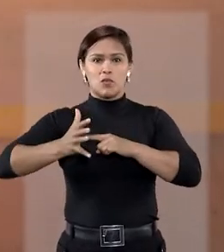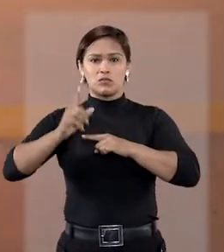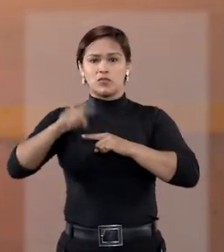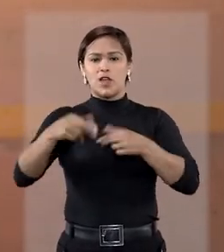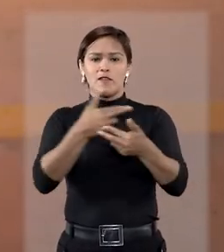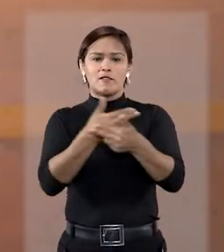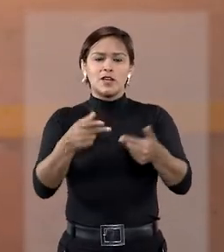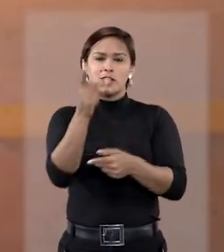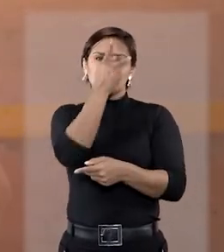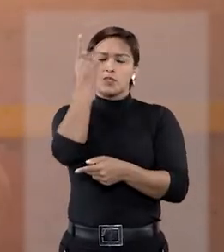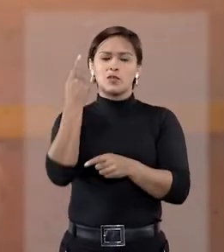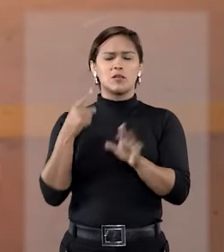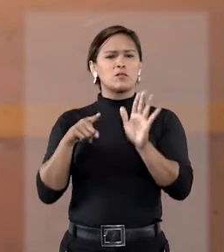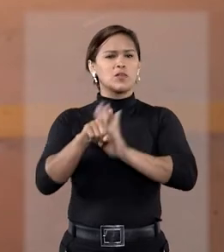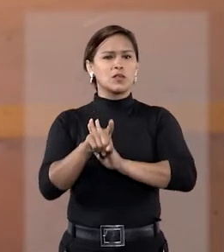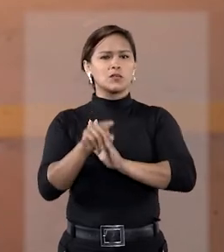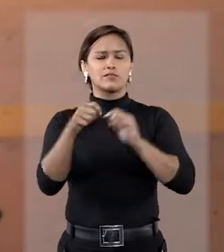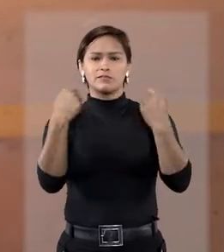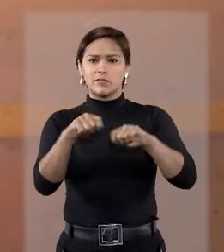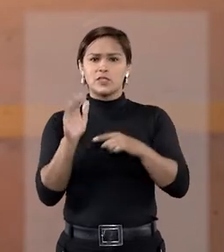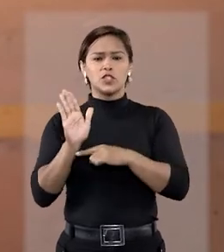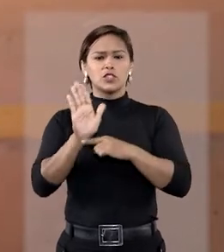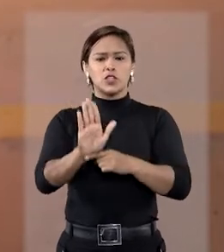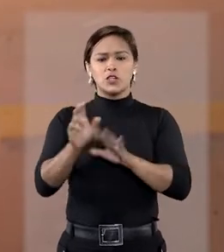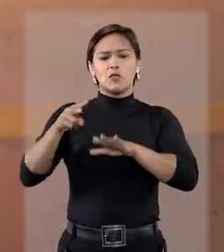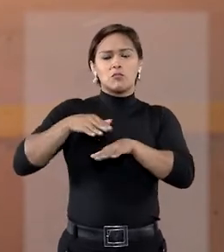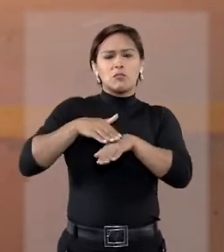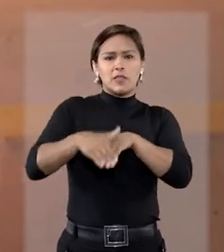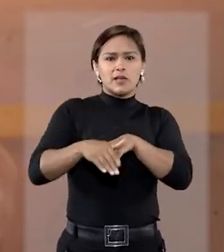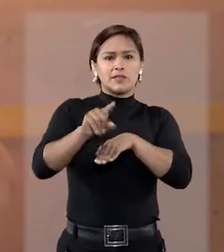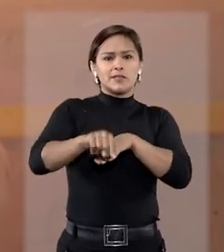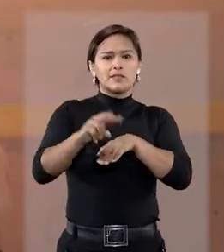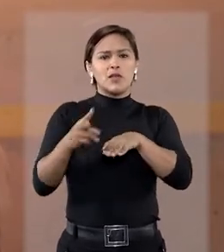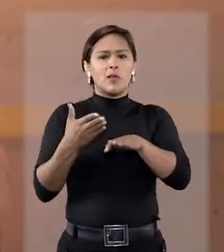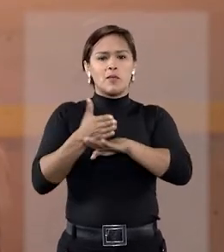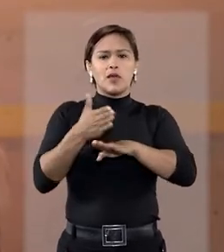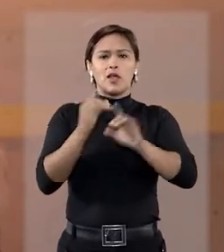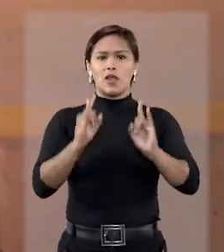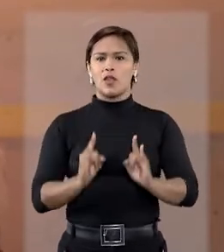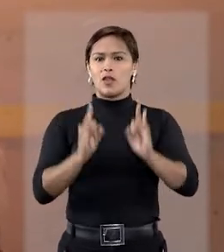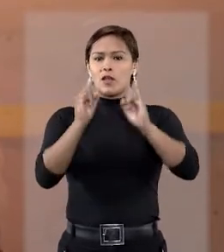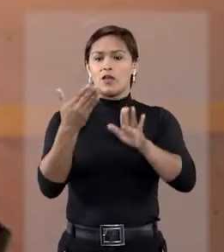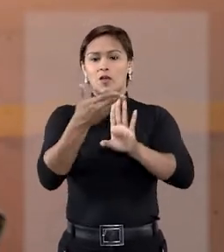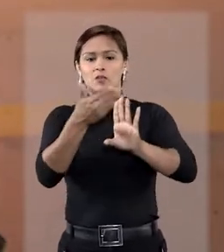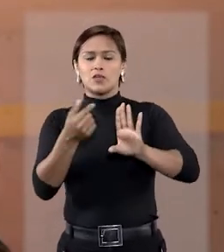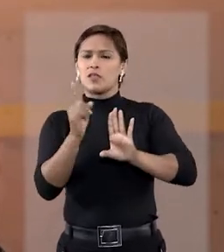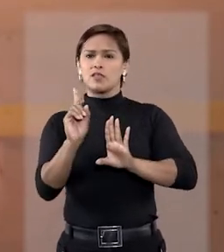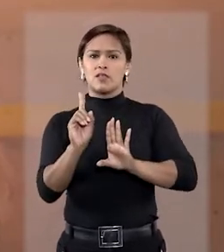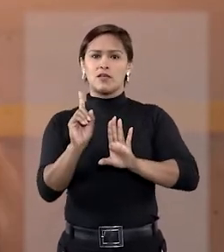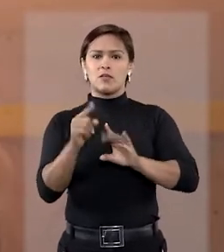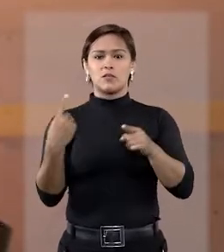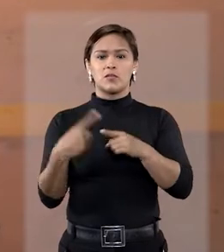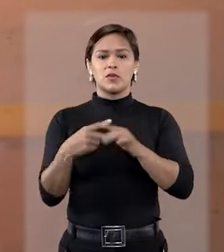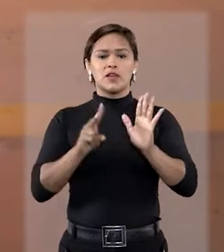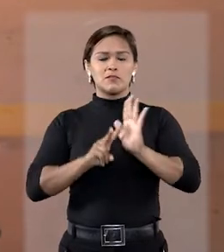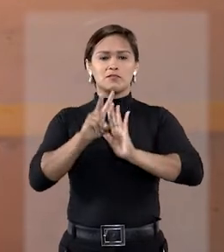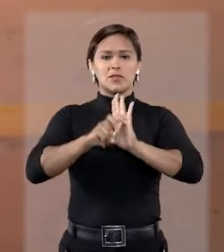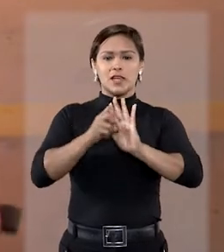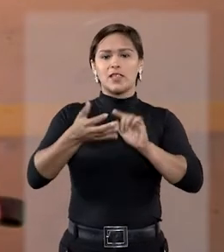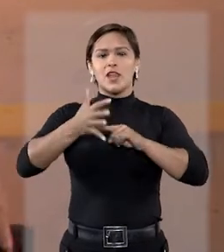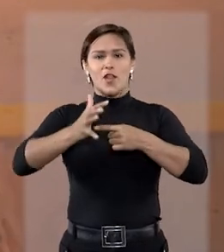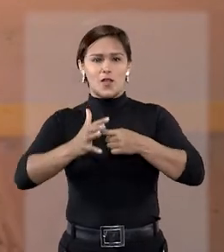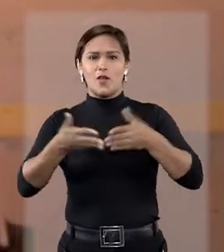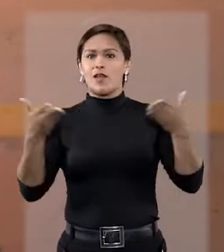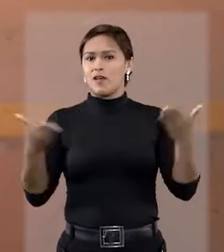motorizada. Várias pessoas chegam a perguntar se eu preciso de ajuda para descer ou para entrar no elevador ou para sair do elevador. Eu falo, não, não